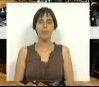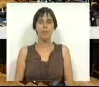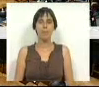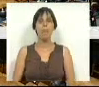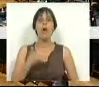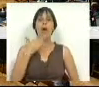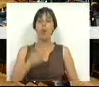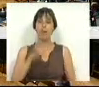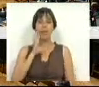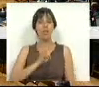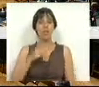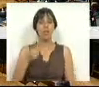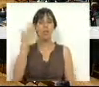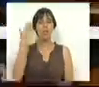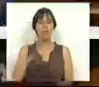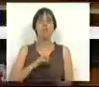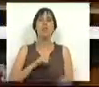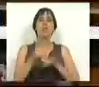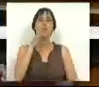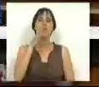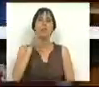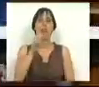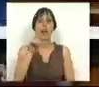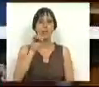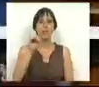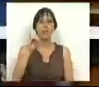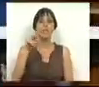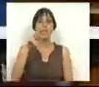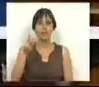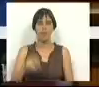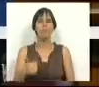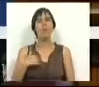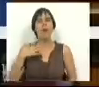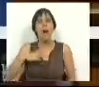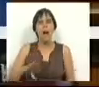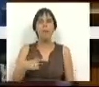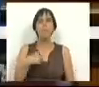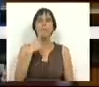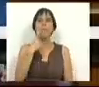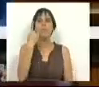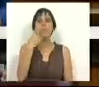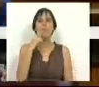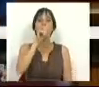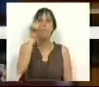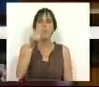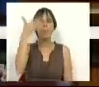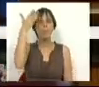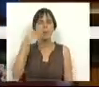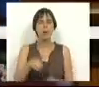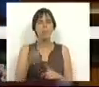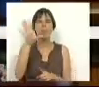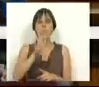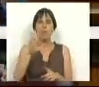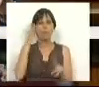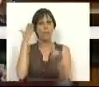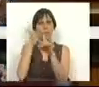Muito obrigada, Sra. Presidente. Sr. Deputado Carlos Silva, eu gostava de lhe colocar uma primeira questão de uma forma